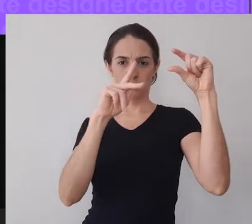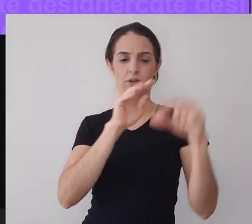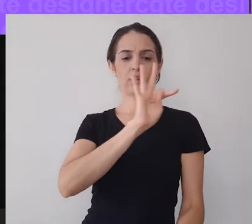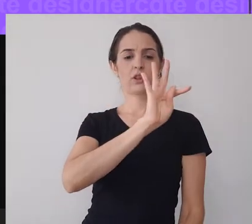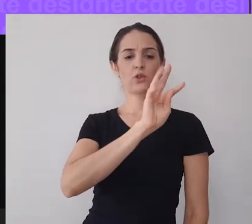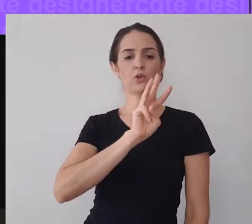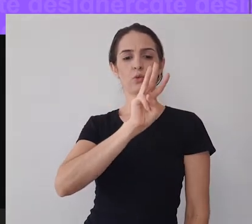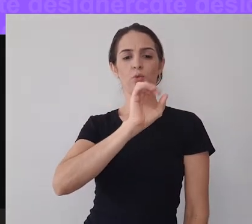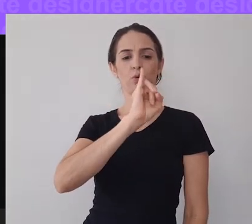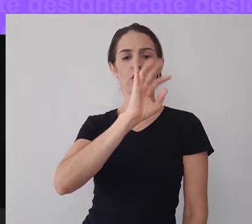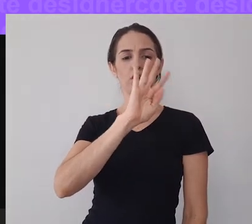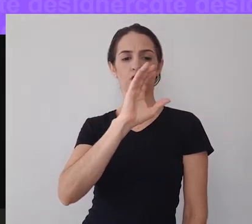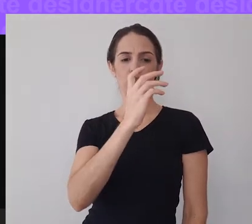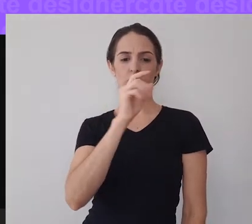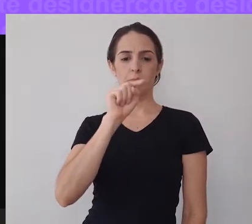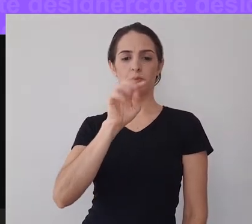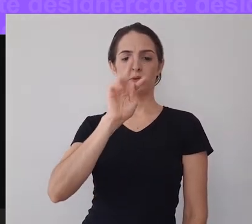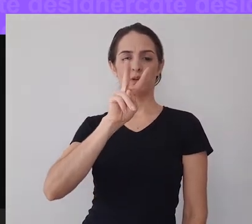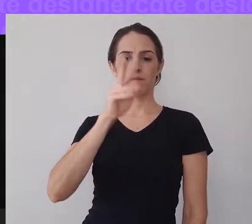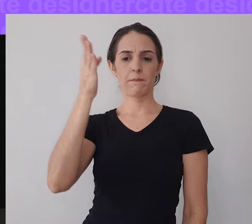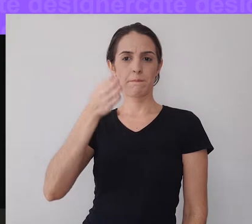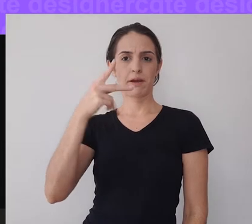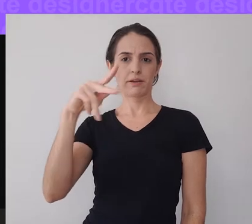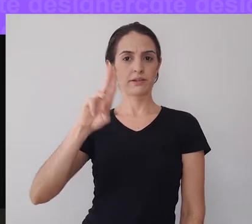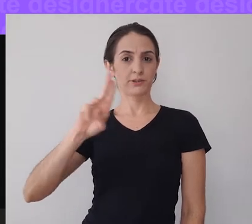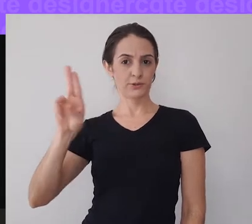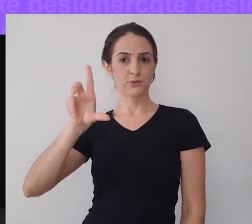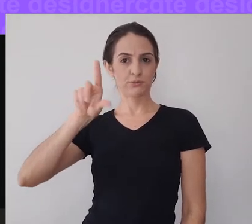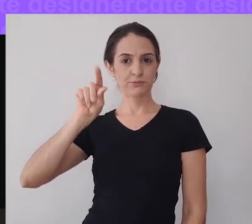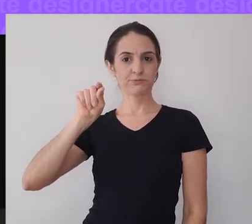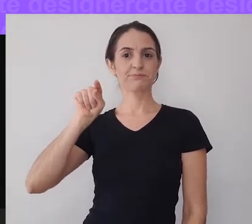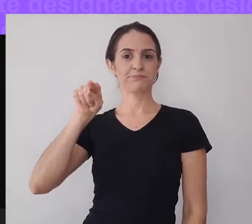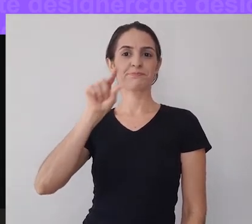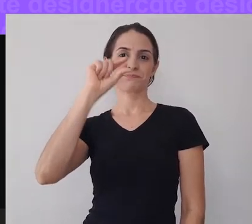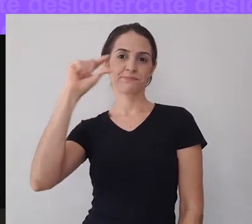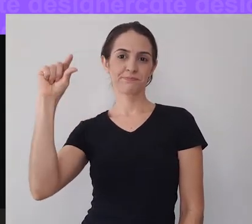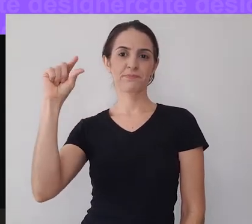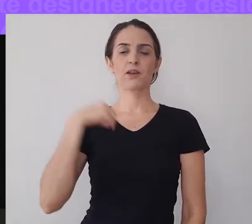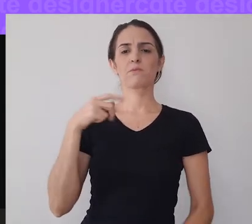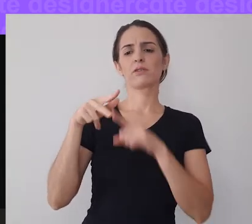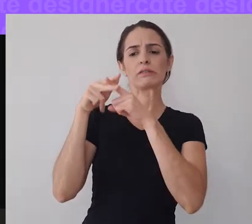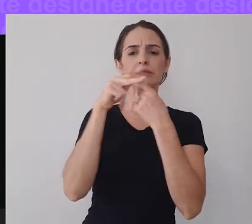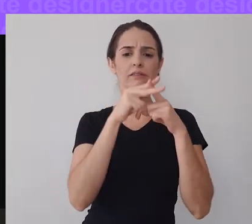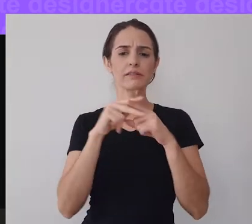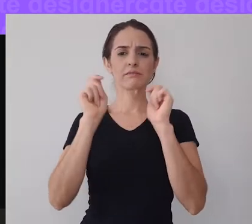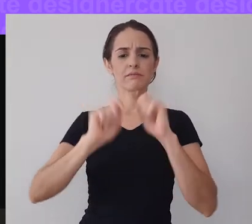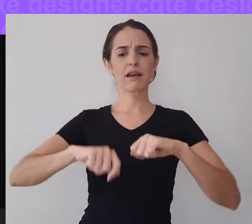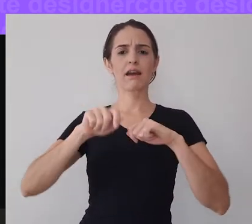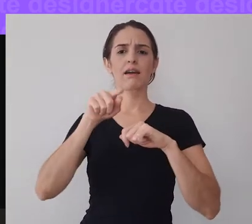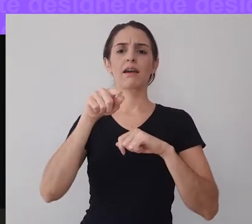então fica como twitch.tv barra o nome de usuário que você selecionou. E você pode personalizar o canal,